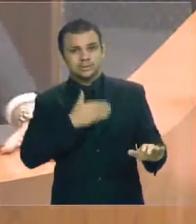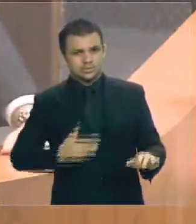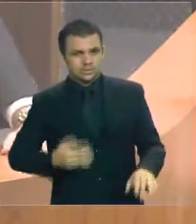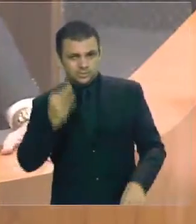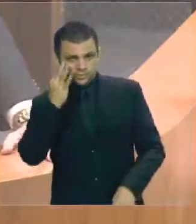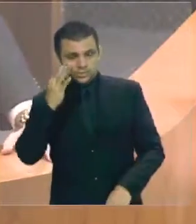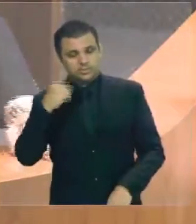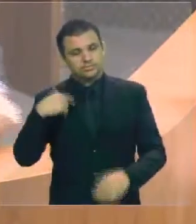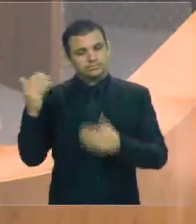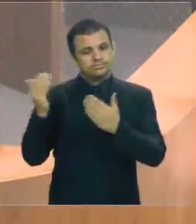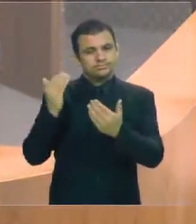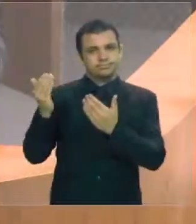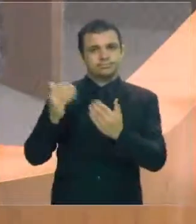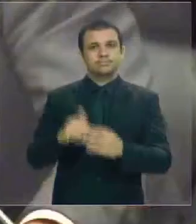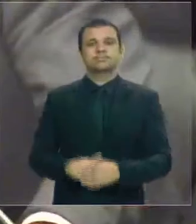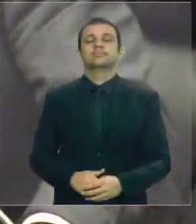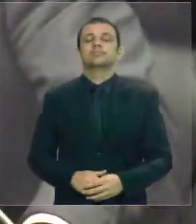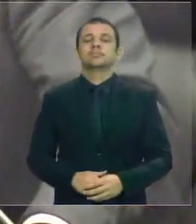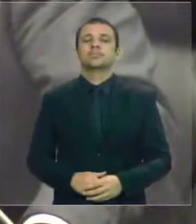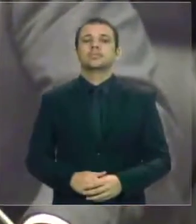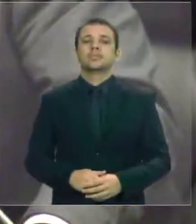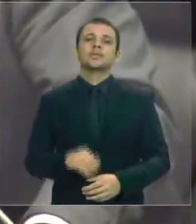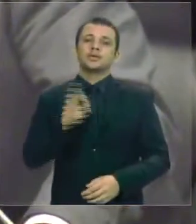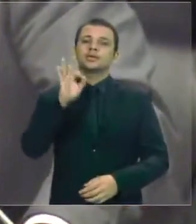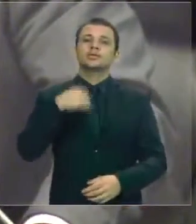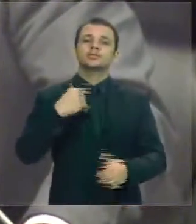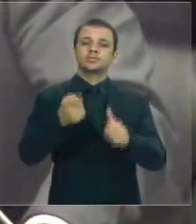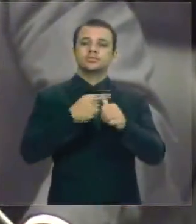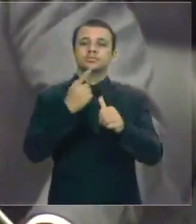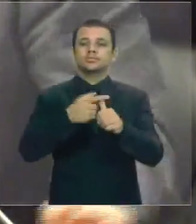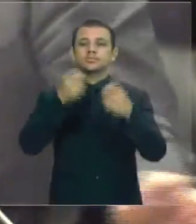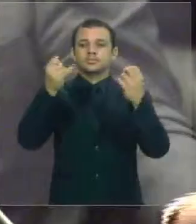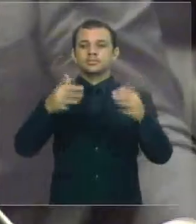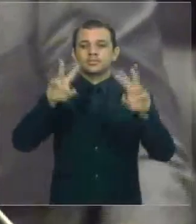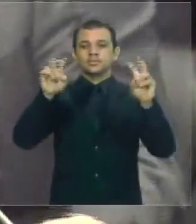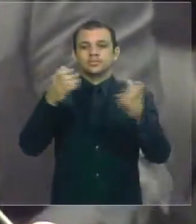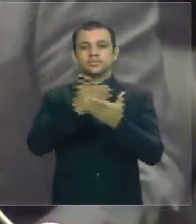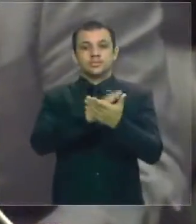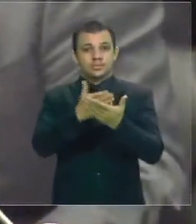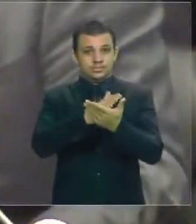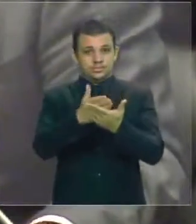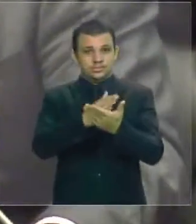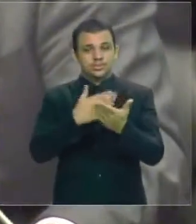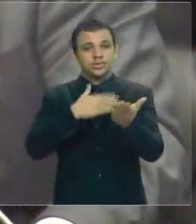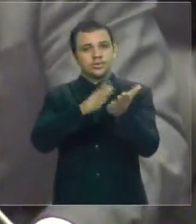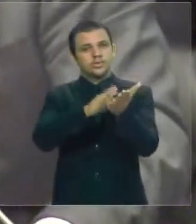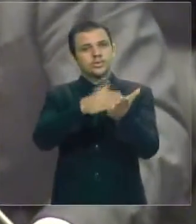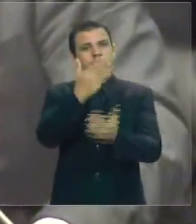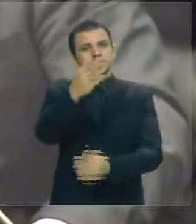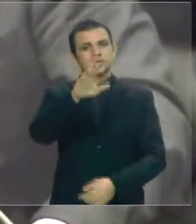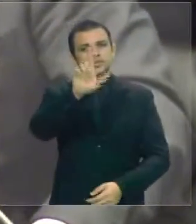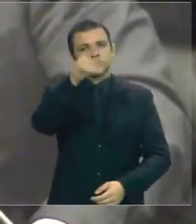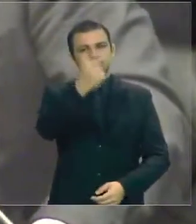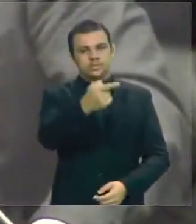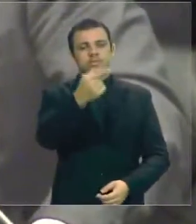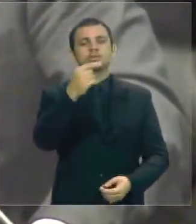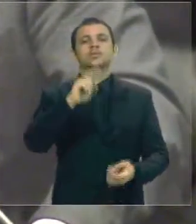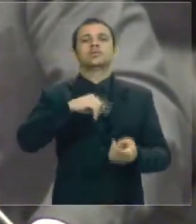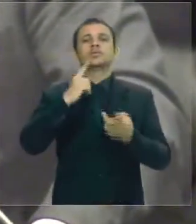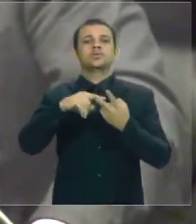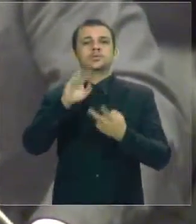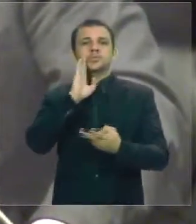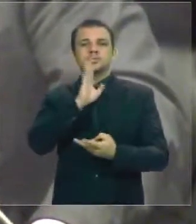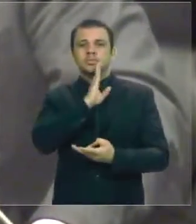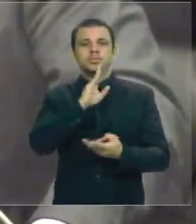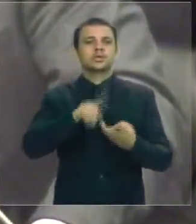brincando. Pode uma parte. primeiro vou falar sobre os limites, deputado. E aqui parabenizar a vossa excelência, o deputado Bira, o deputado Wellington, o deputado Júnior Verde,